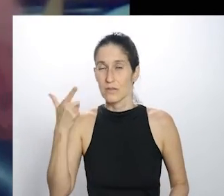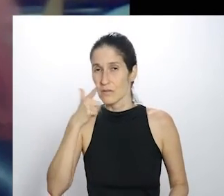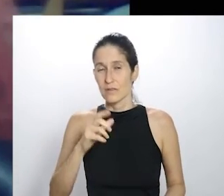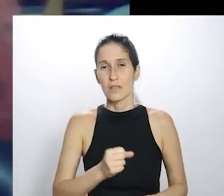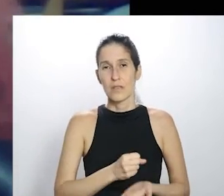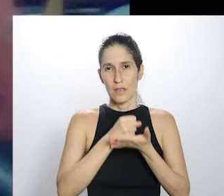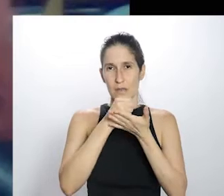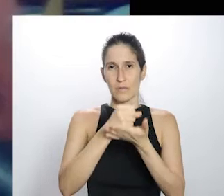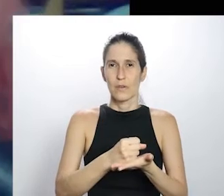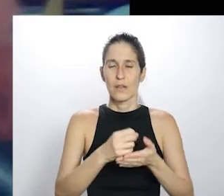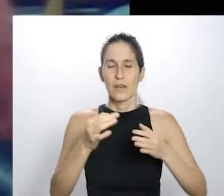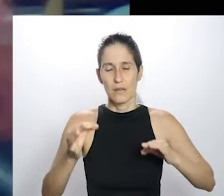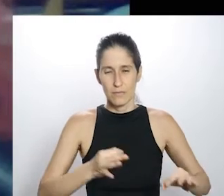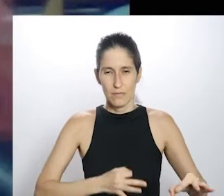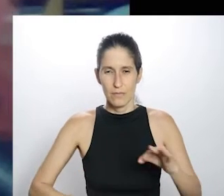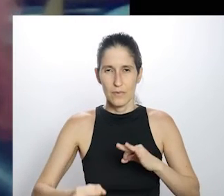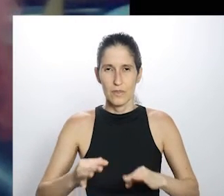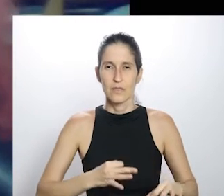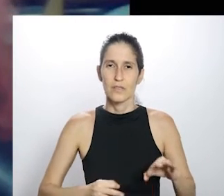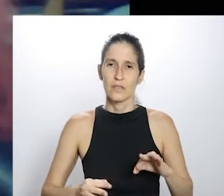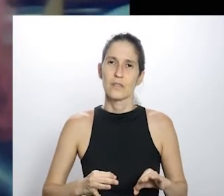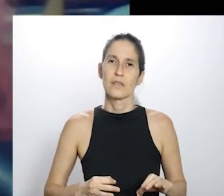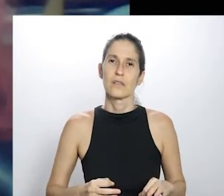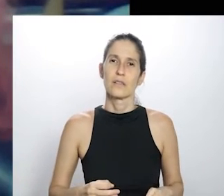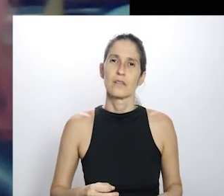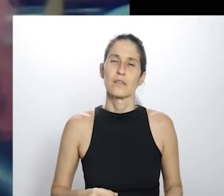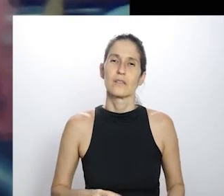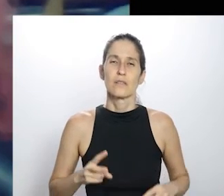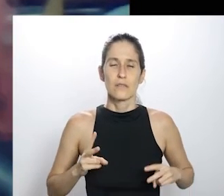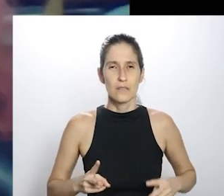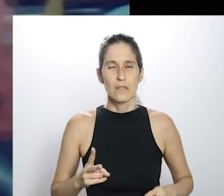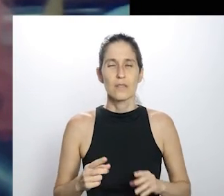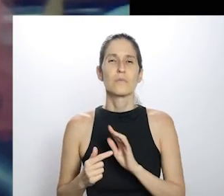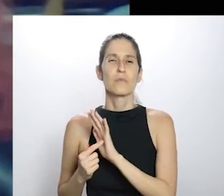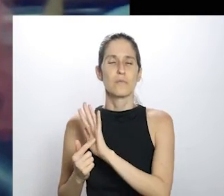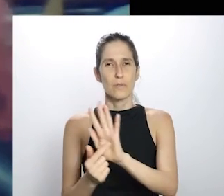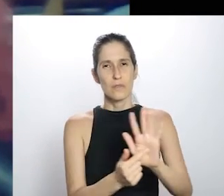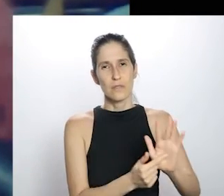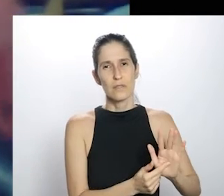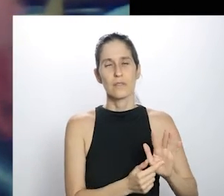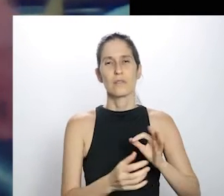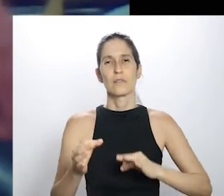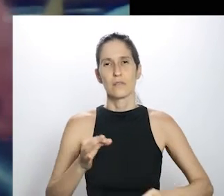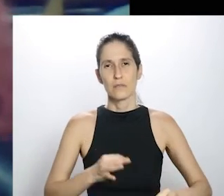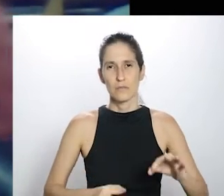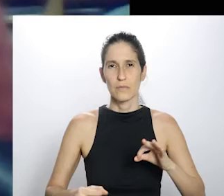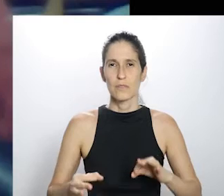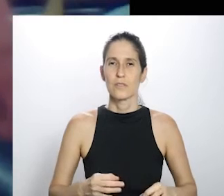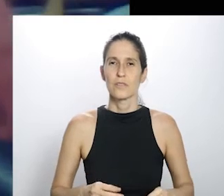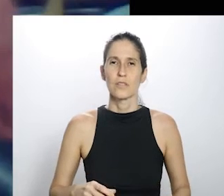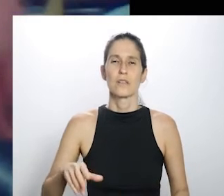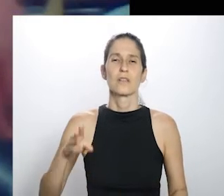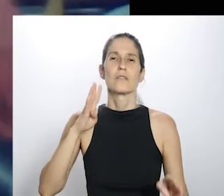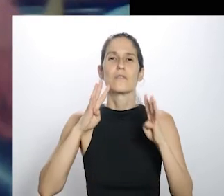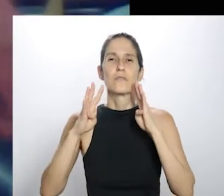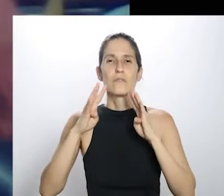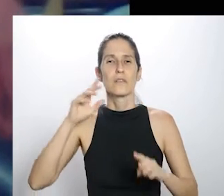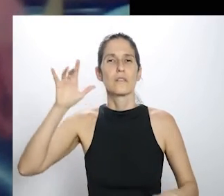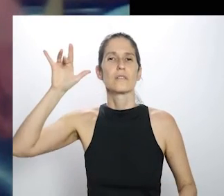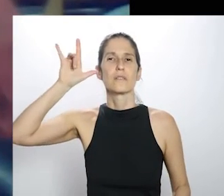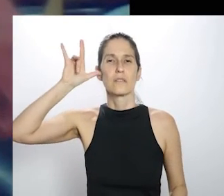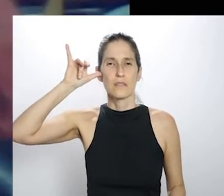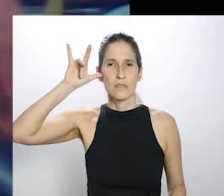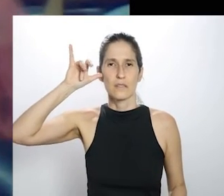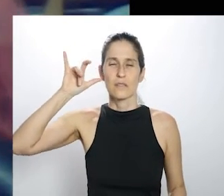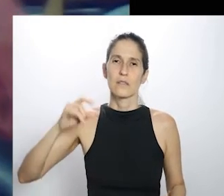pessoas saberem que essas campanhas estão acontecendo, eu sempre estou indicando nas minhas redes sociais,